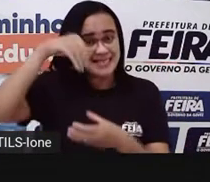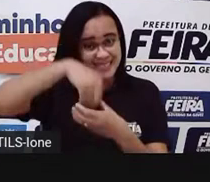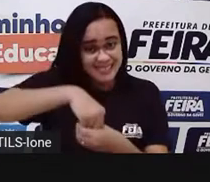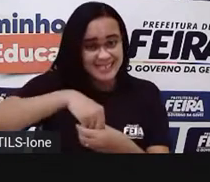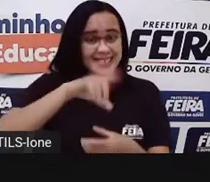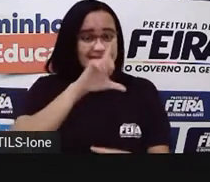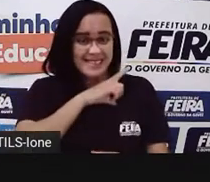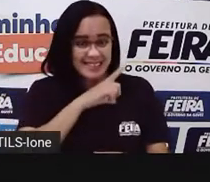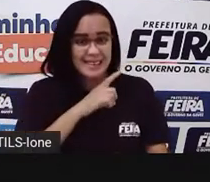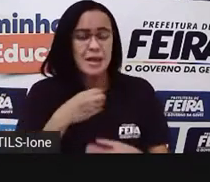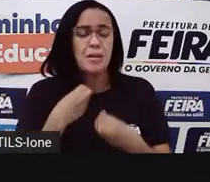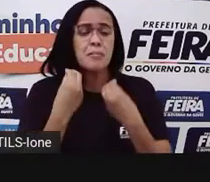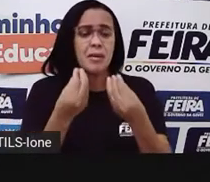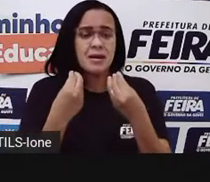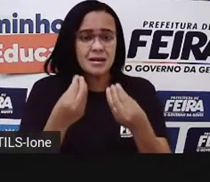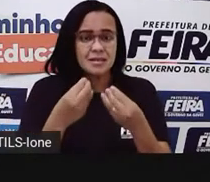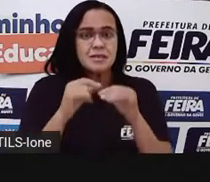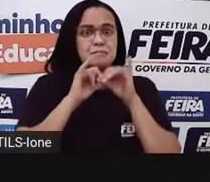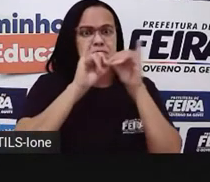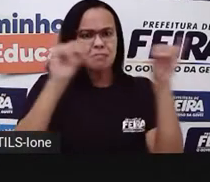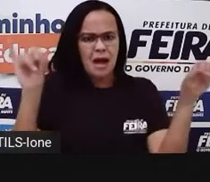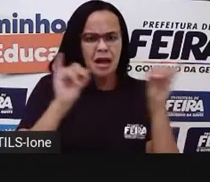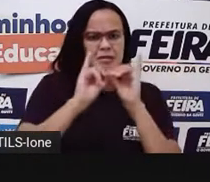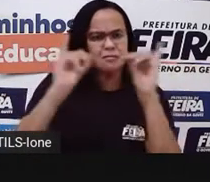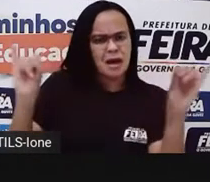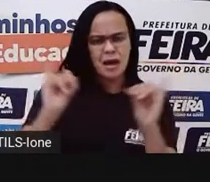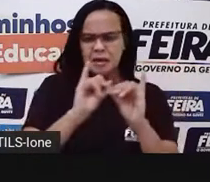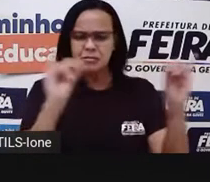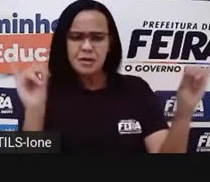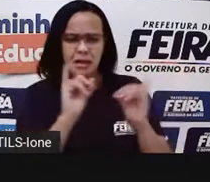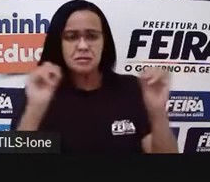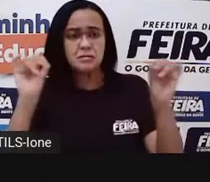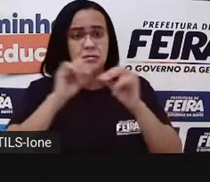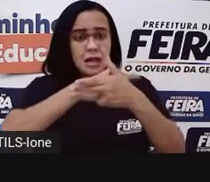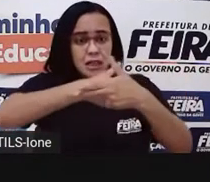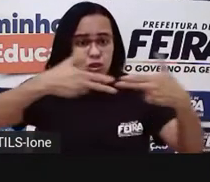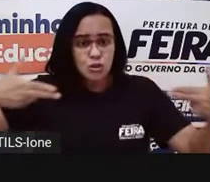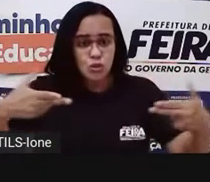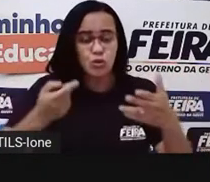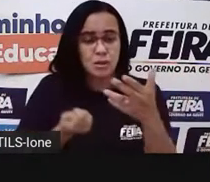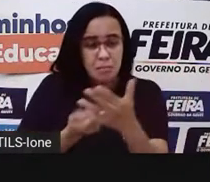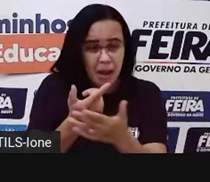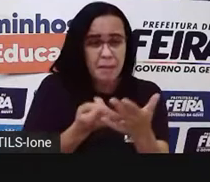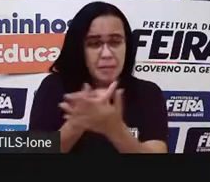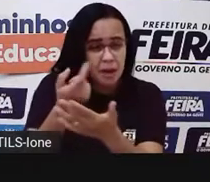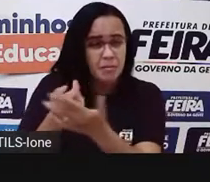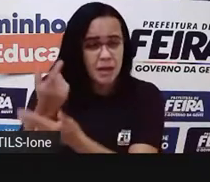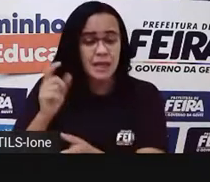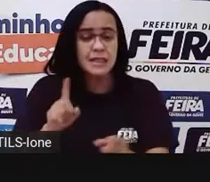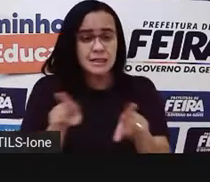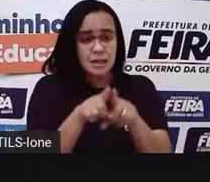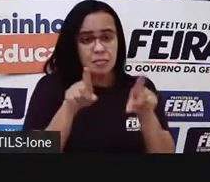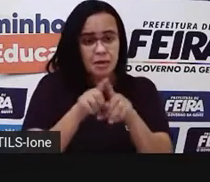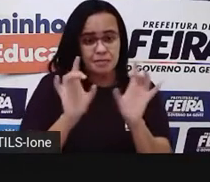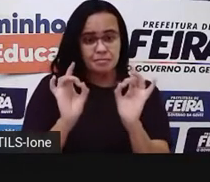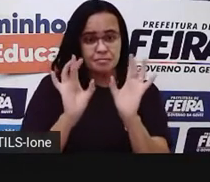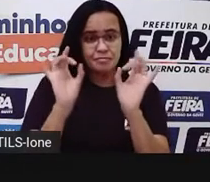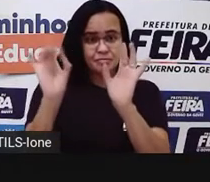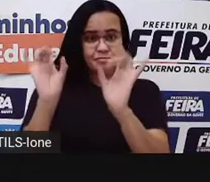aí para divulgar os seus produtos, né? Então, é muito útil, né? Esse